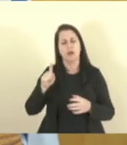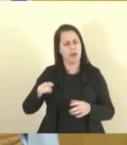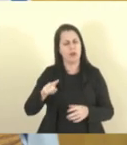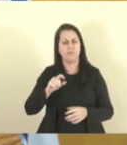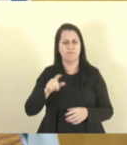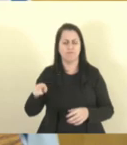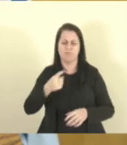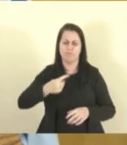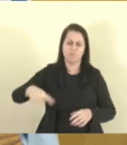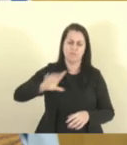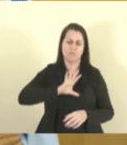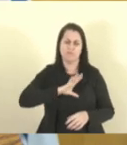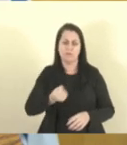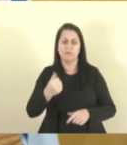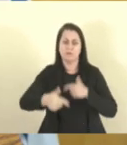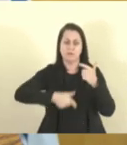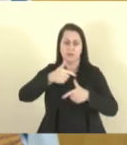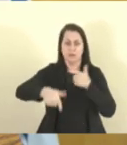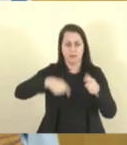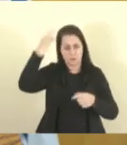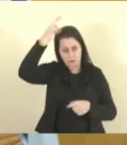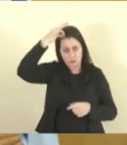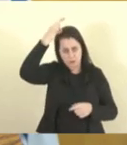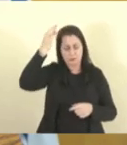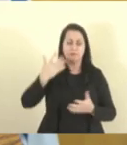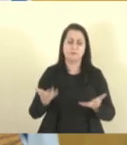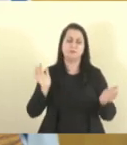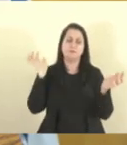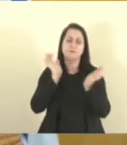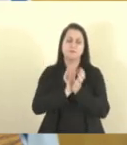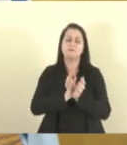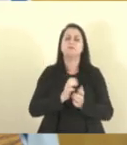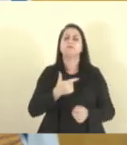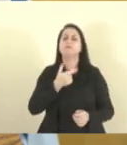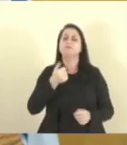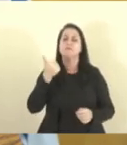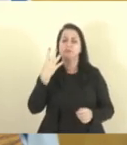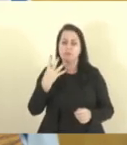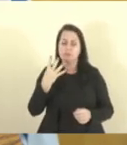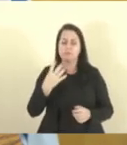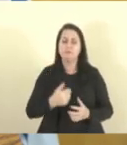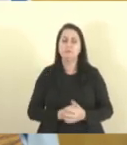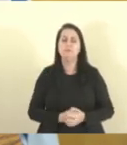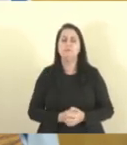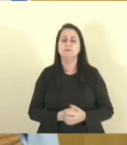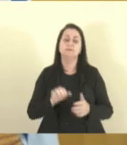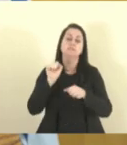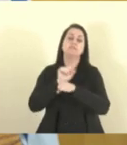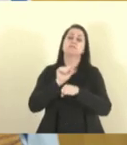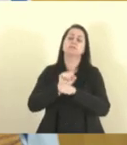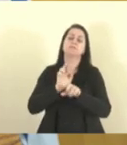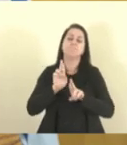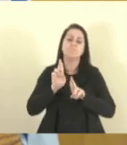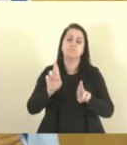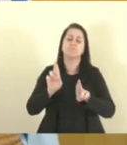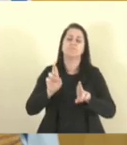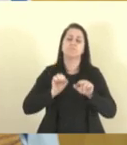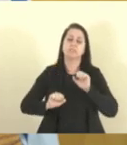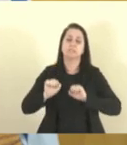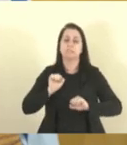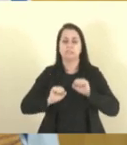que como a turma de 2014, espera ansiosamente